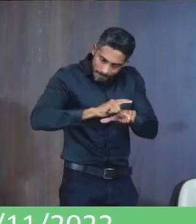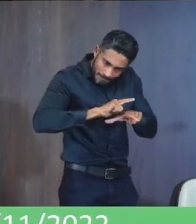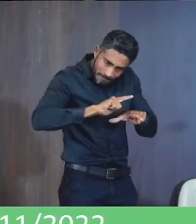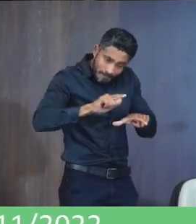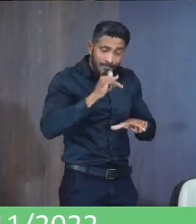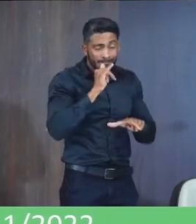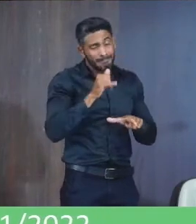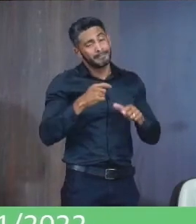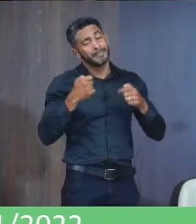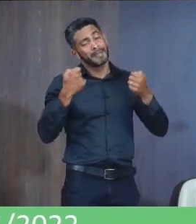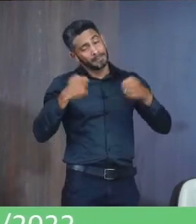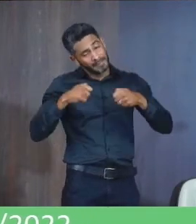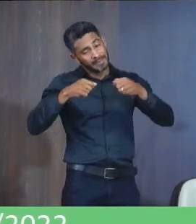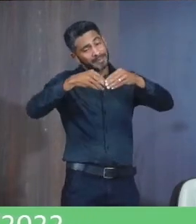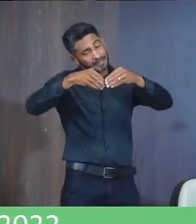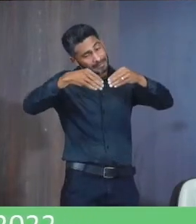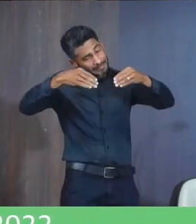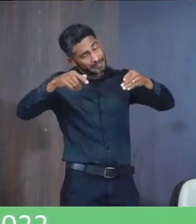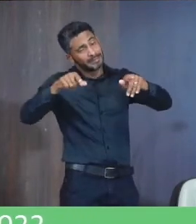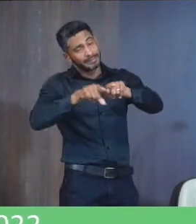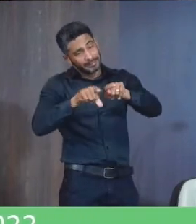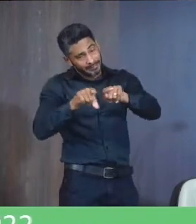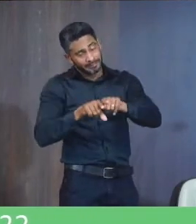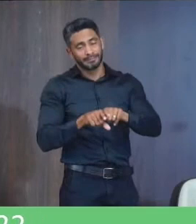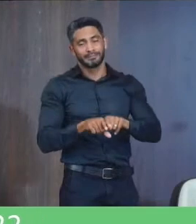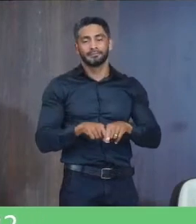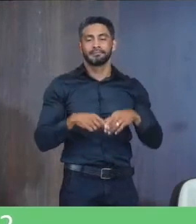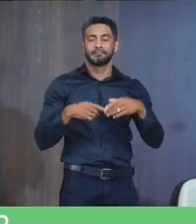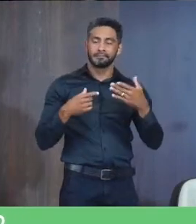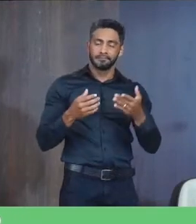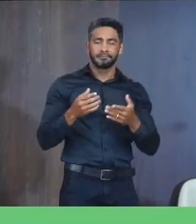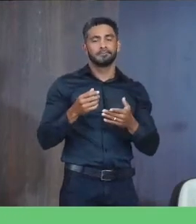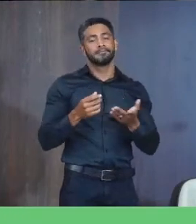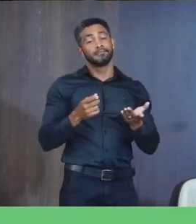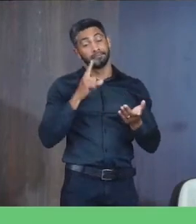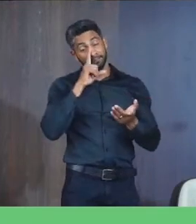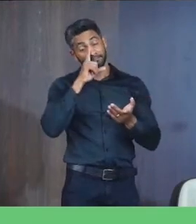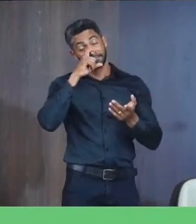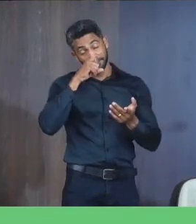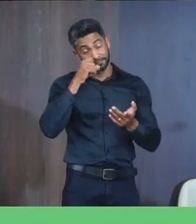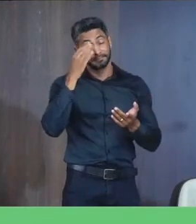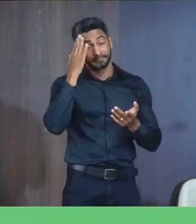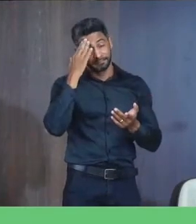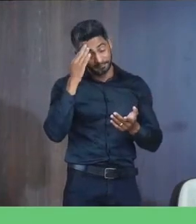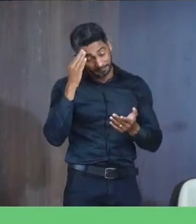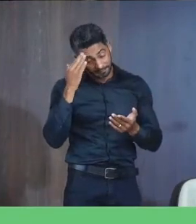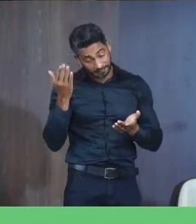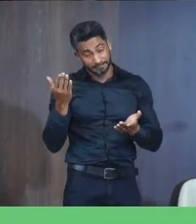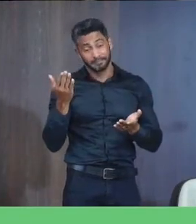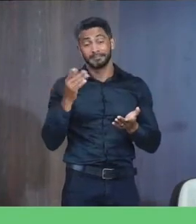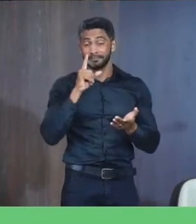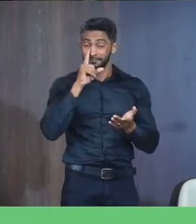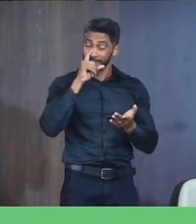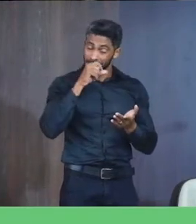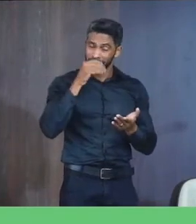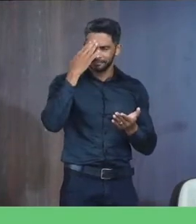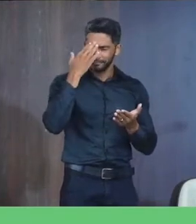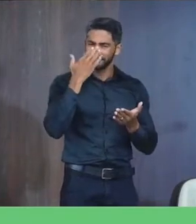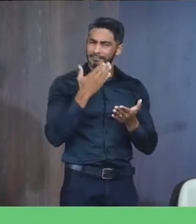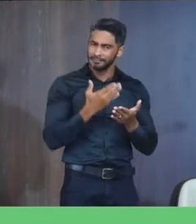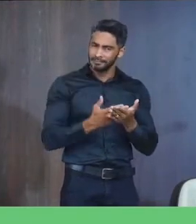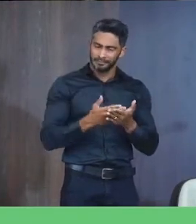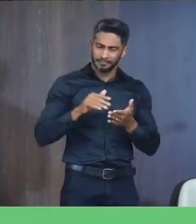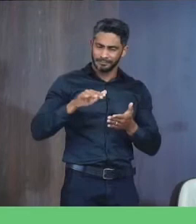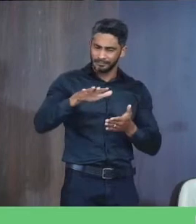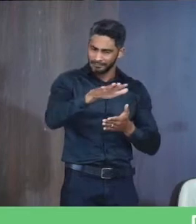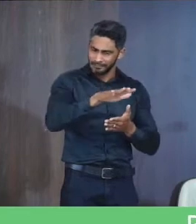só a máquina Tem que colocar o cascalho Aí não Tema Que a gente sabe Mais do que Eu acredito Mais do que eles Que